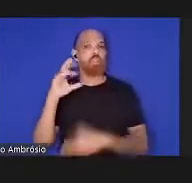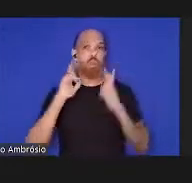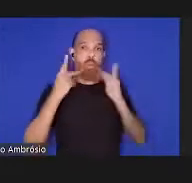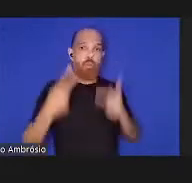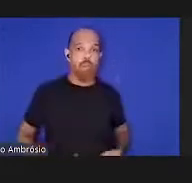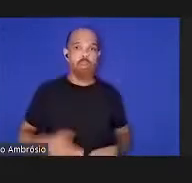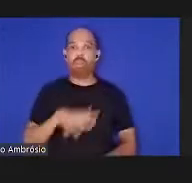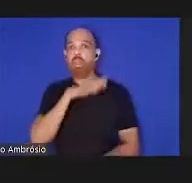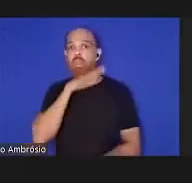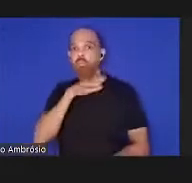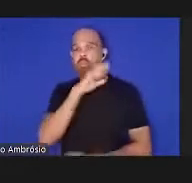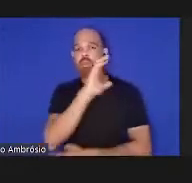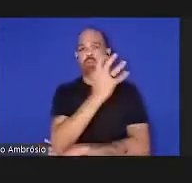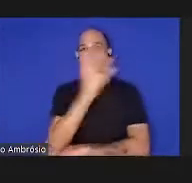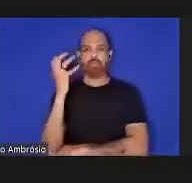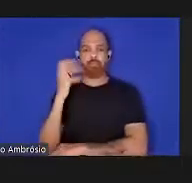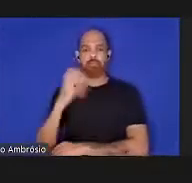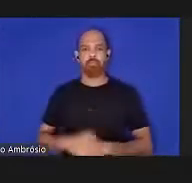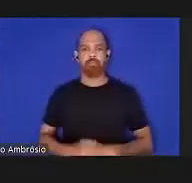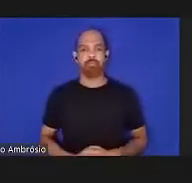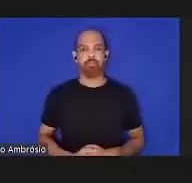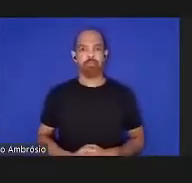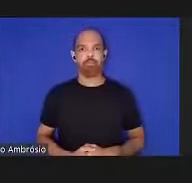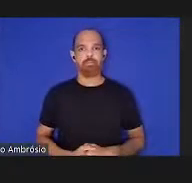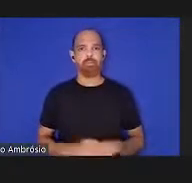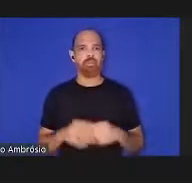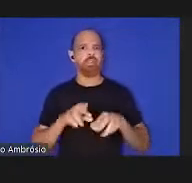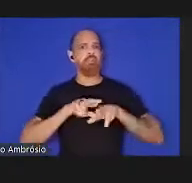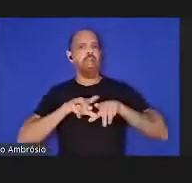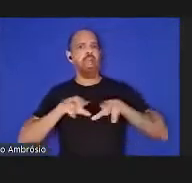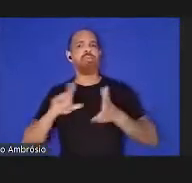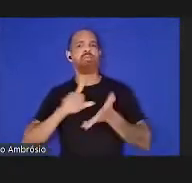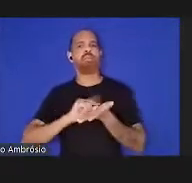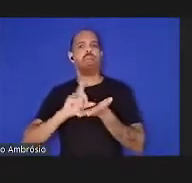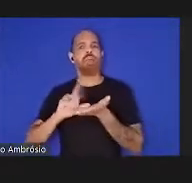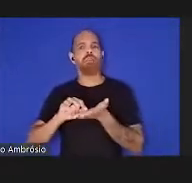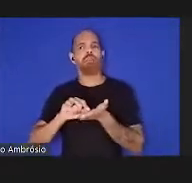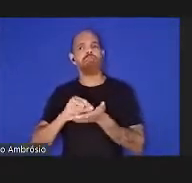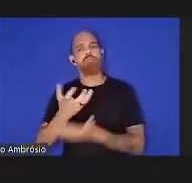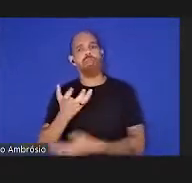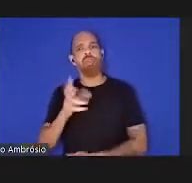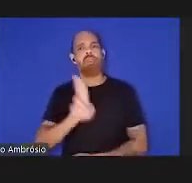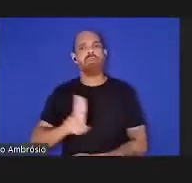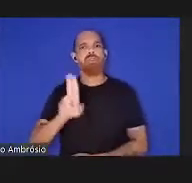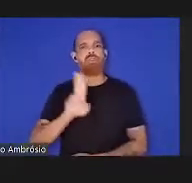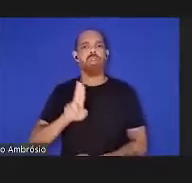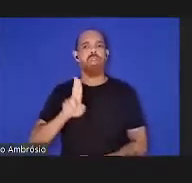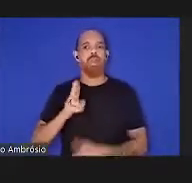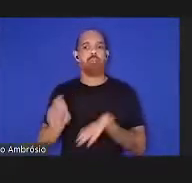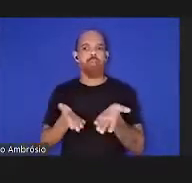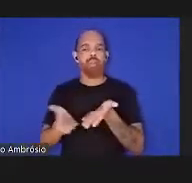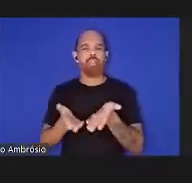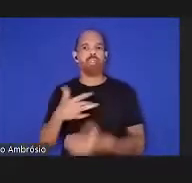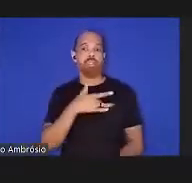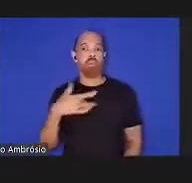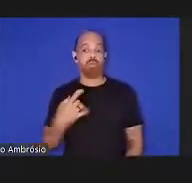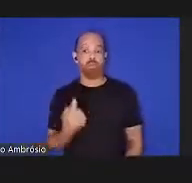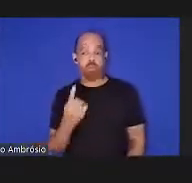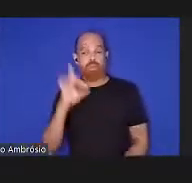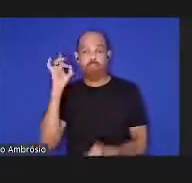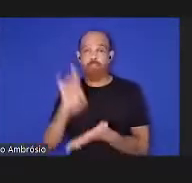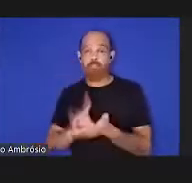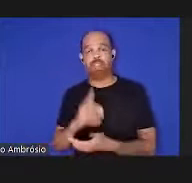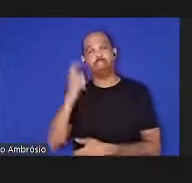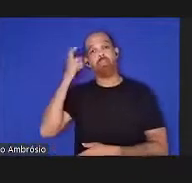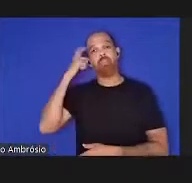e ambiental muitos artigos que pretendem usar uma abordagem de saúde única na verdade consideram apenas a